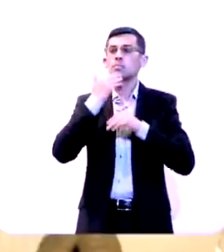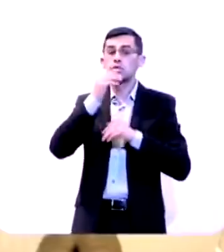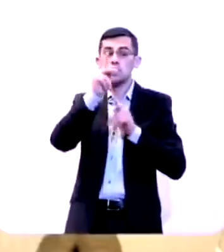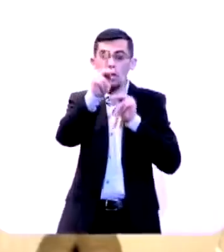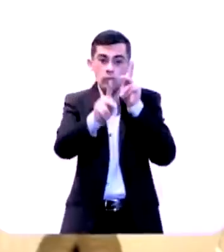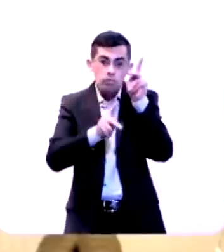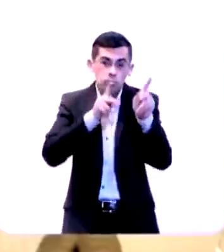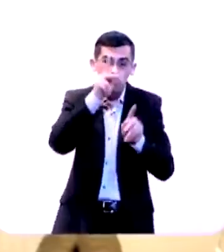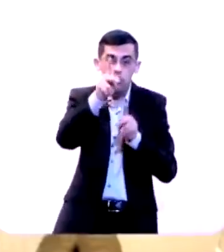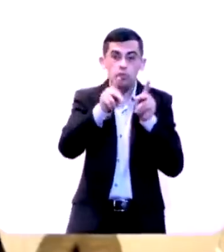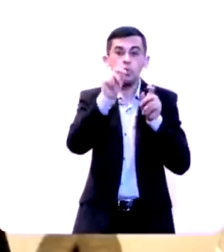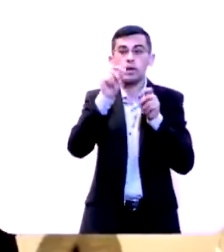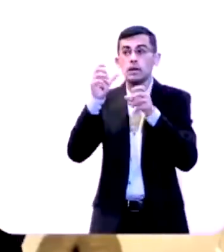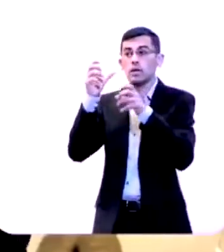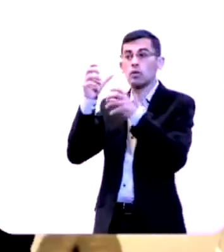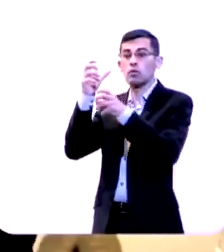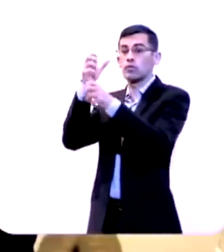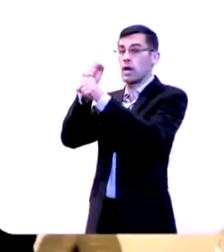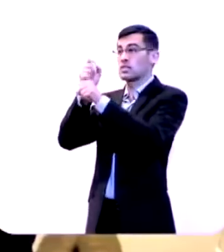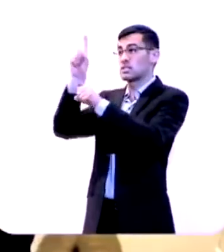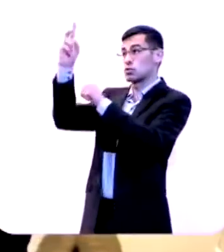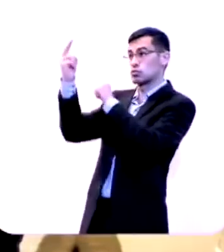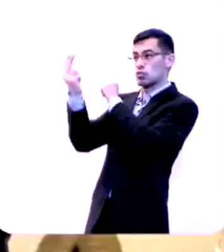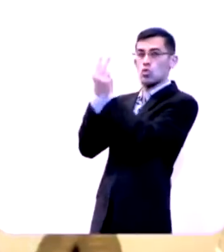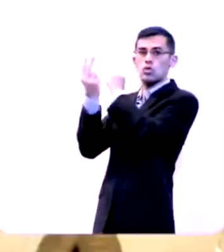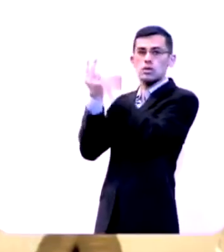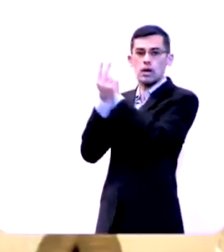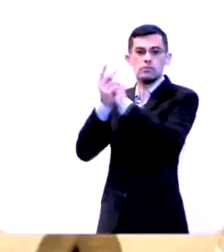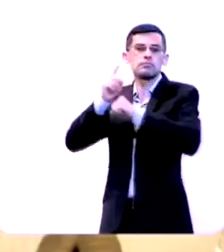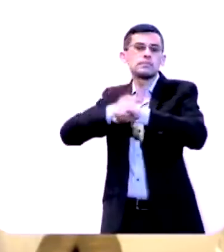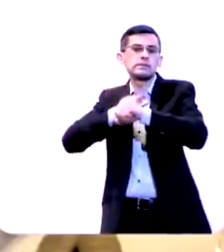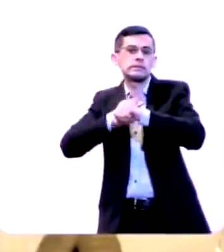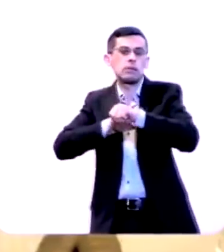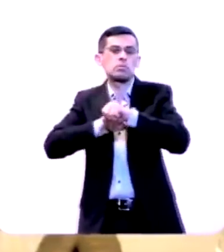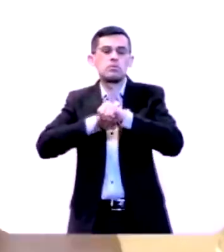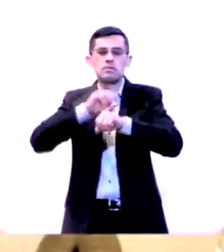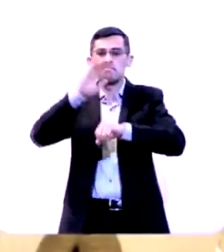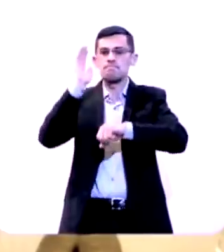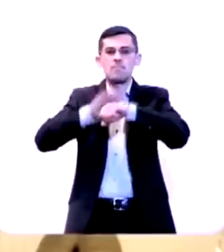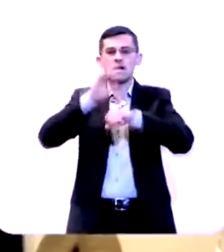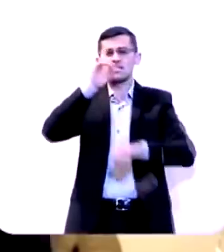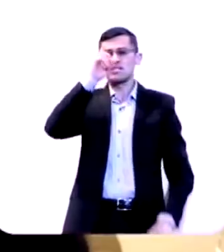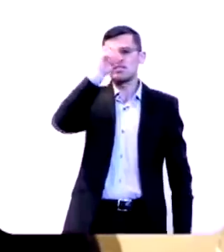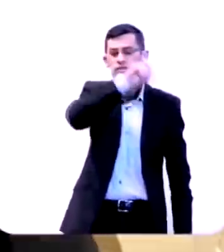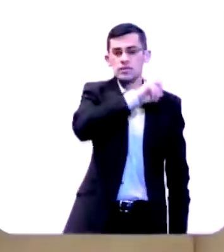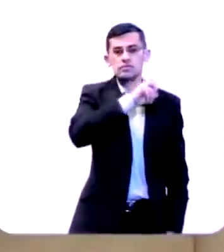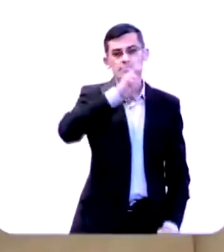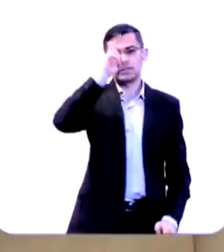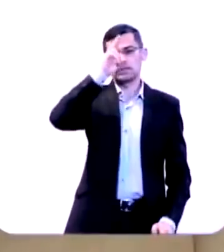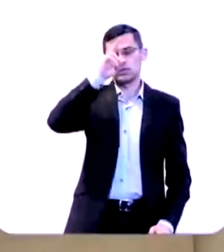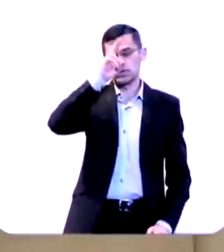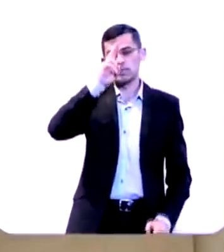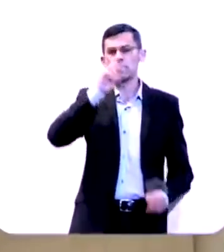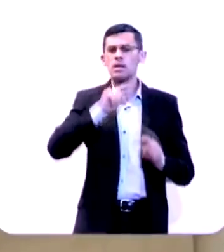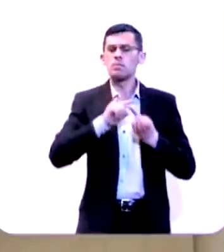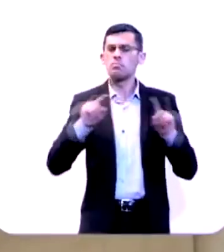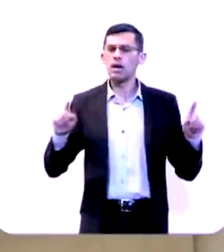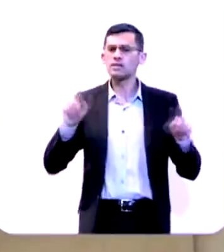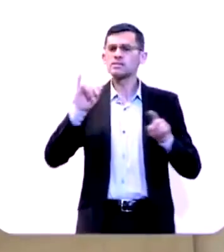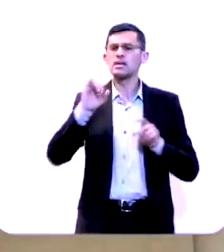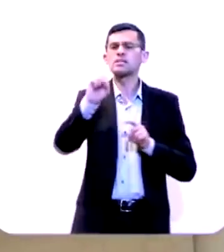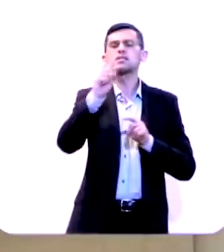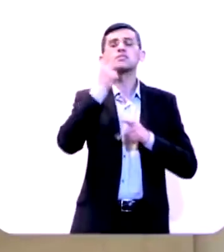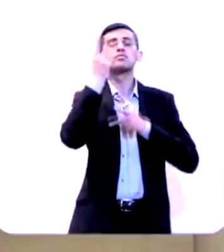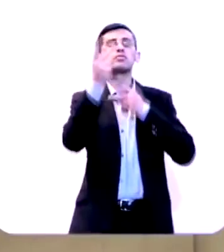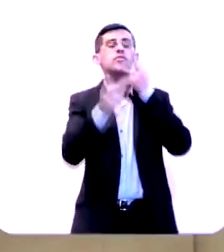ao povo que confiasse na proteção de Deus nesse período mais crítico de toda a sua história. Mas Isaías